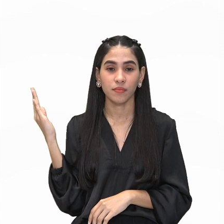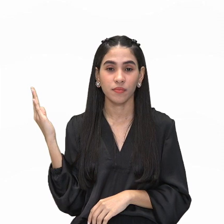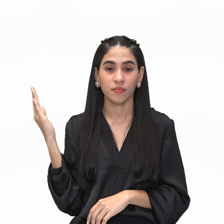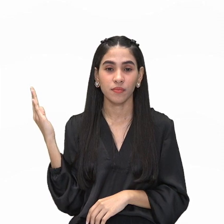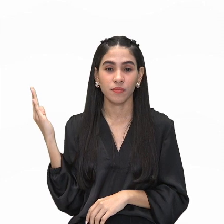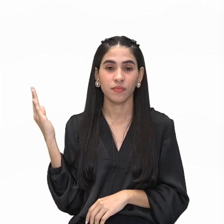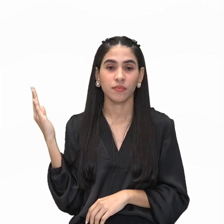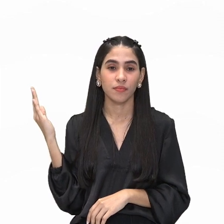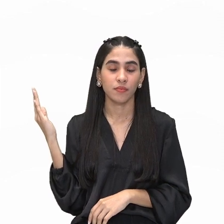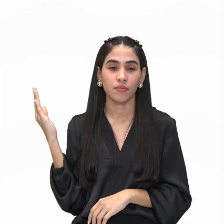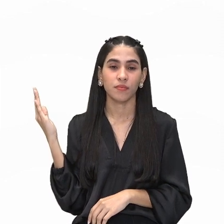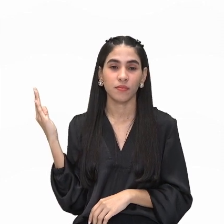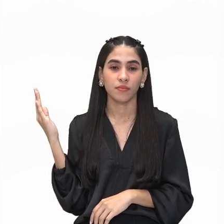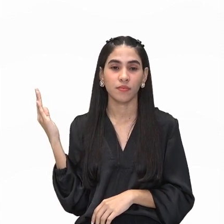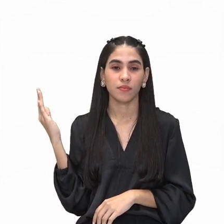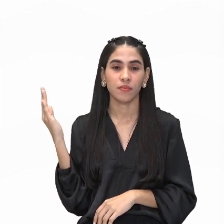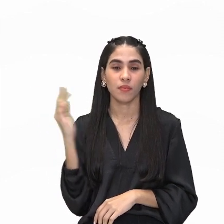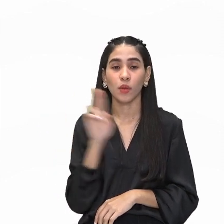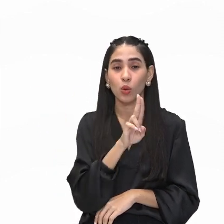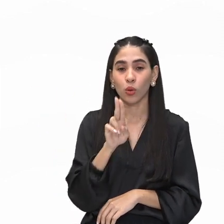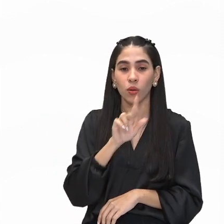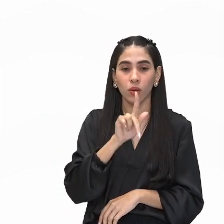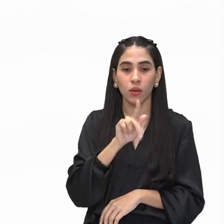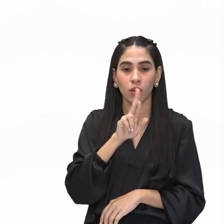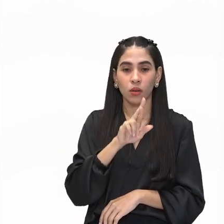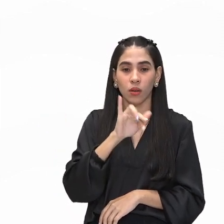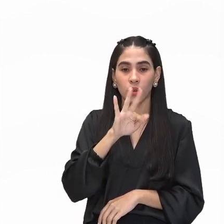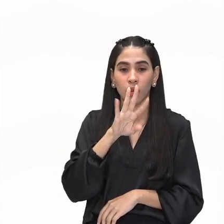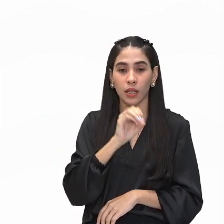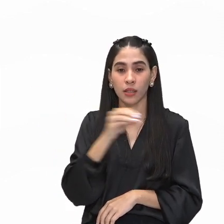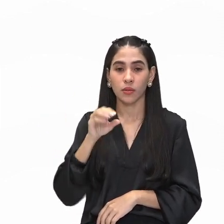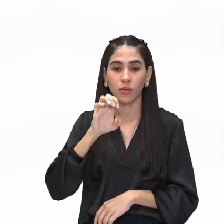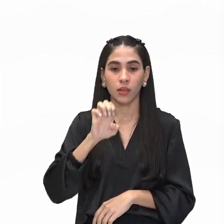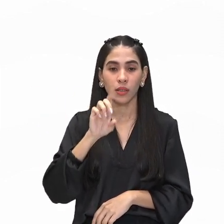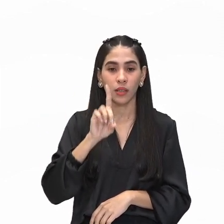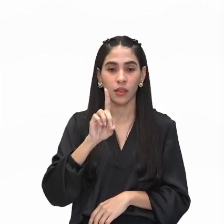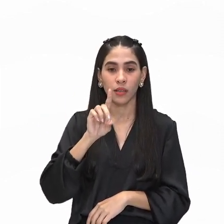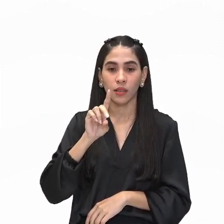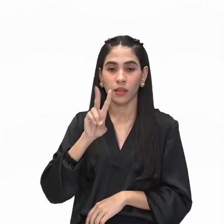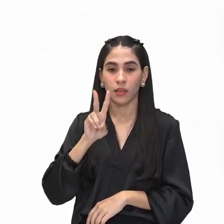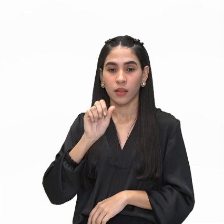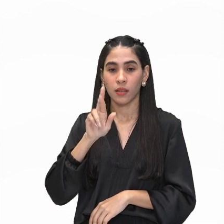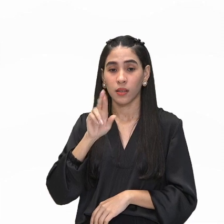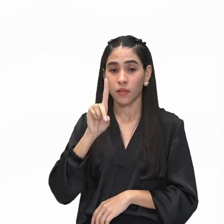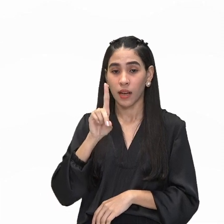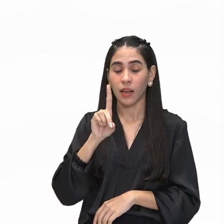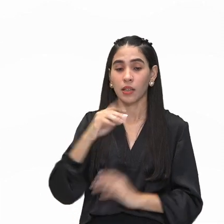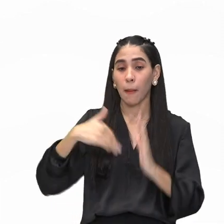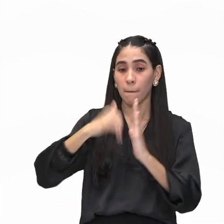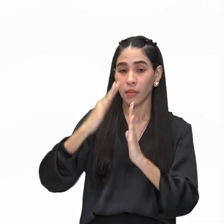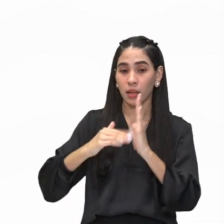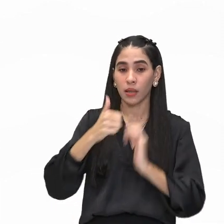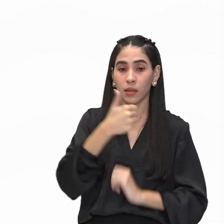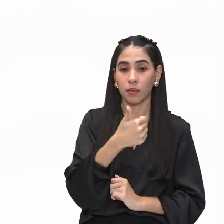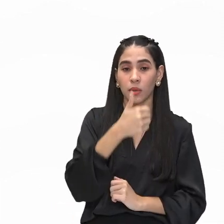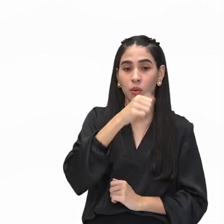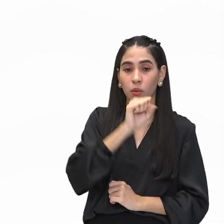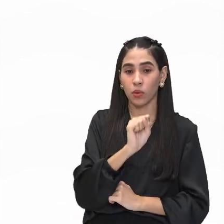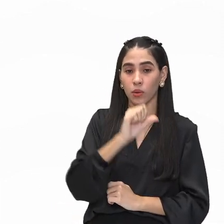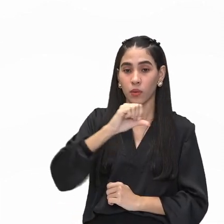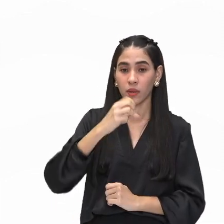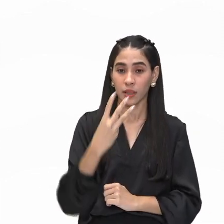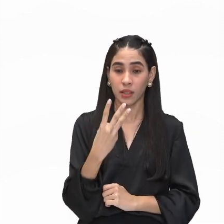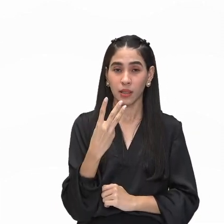Aqui, o grito de Edivar Manc, foi pintado em 1893. Observe bem a obra.